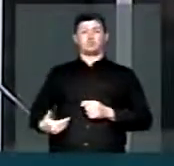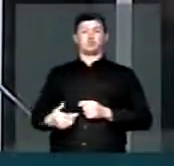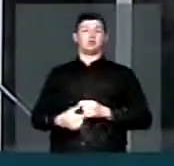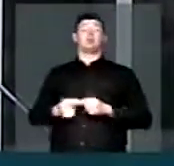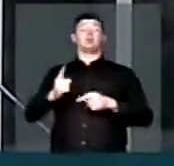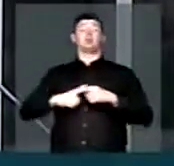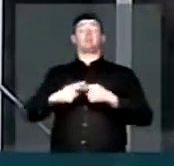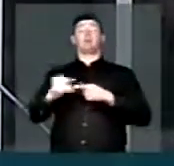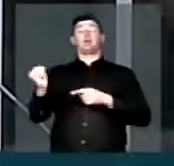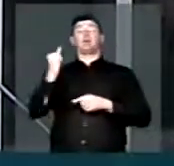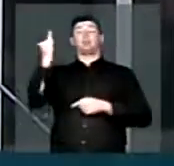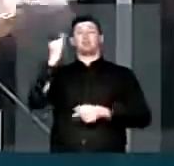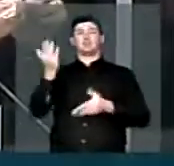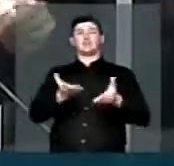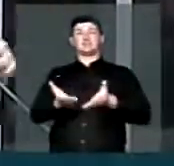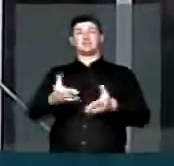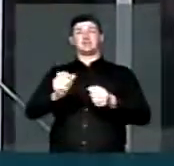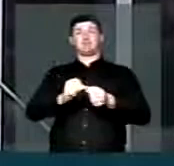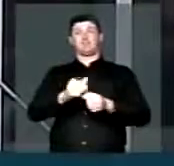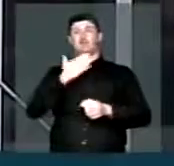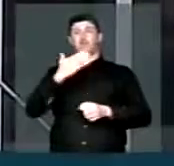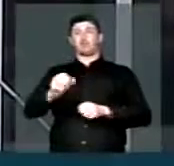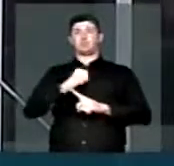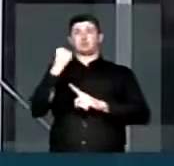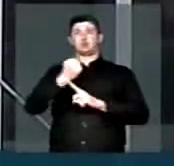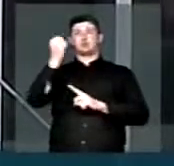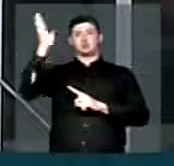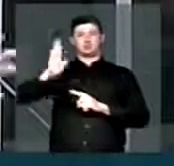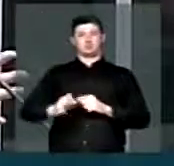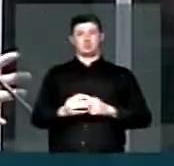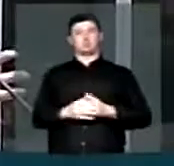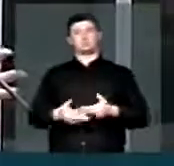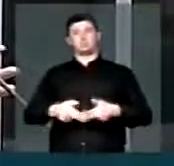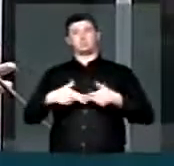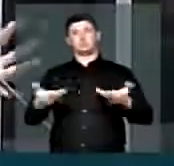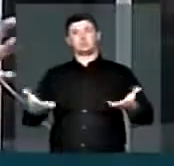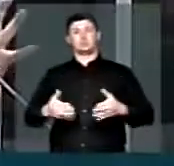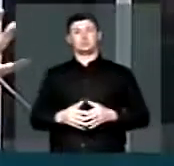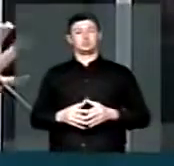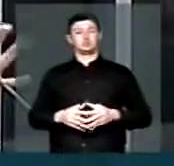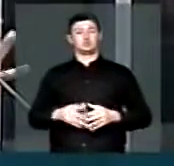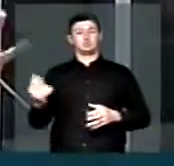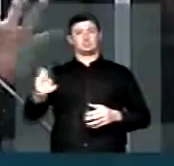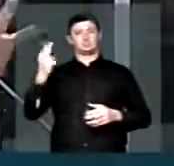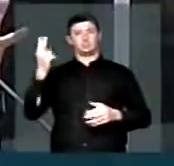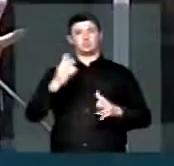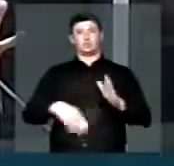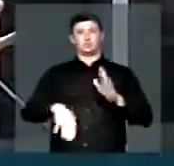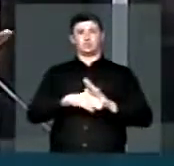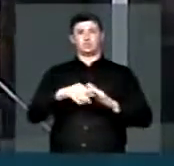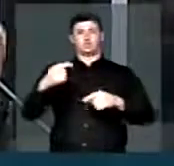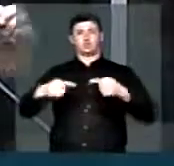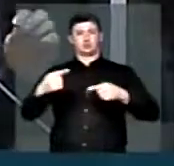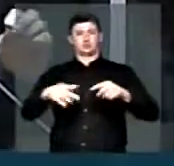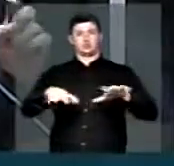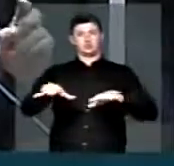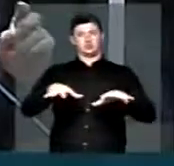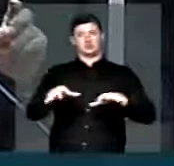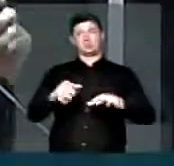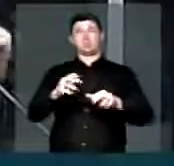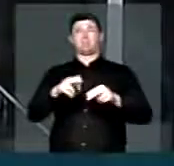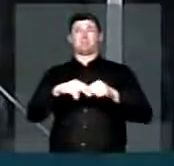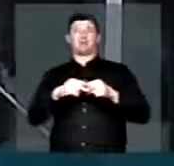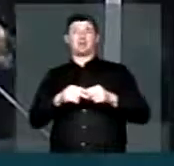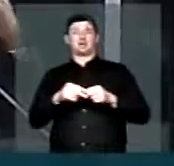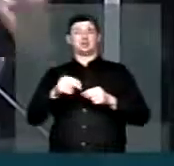pelo relevante serviço que presta para a sociedade brasileira. Por isso, os valores estão discutindo, não é por